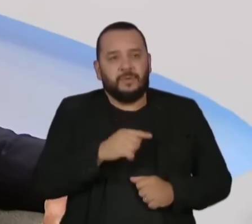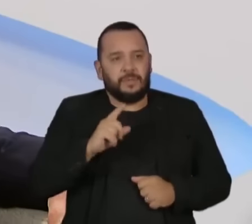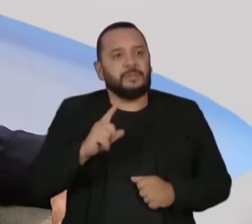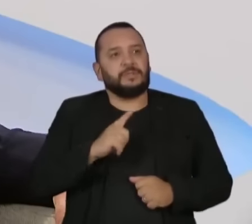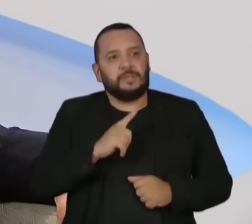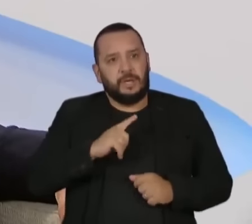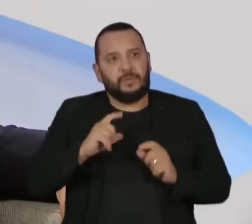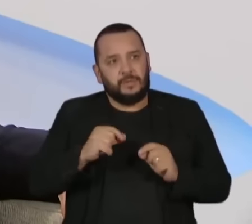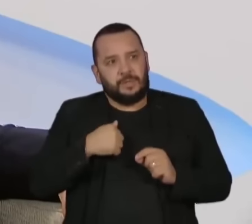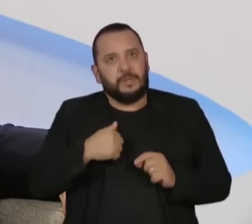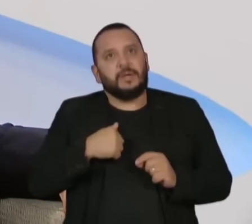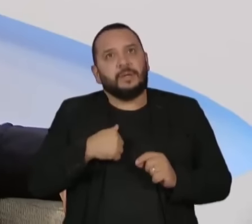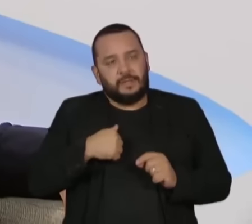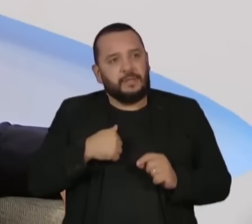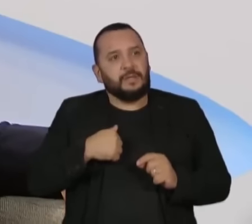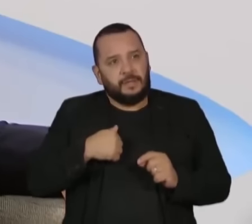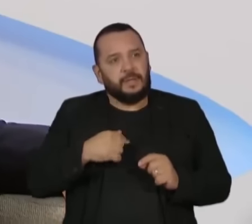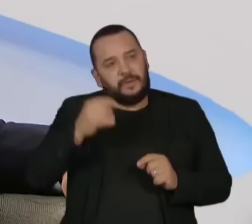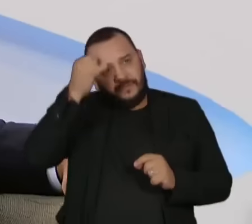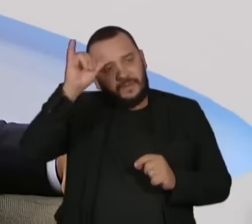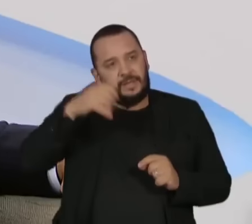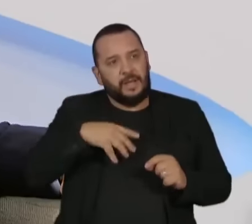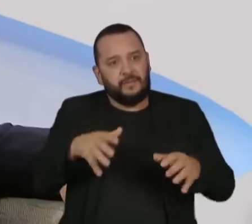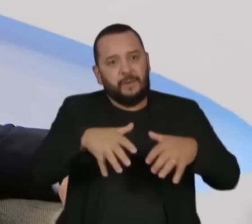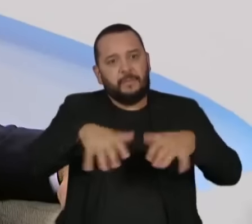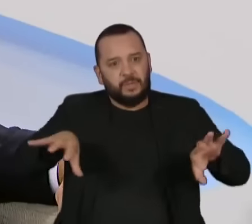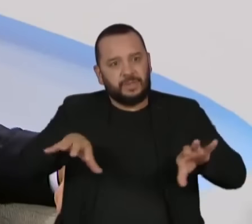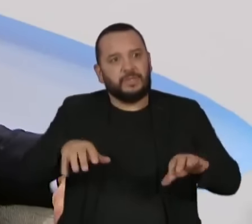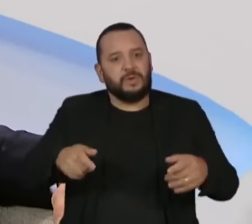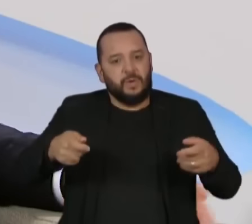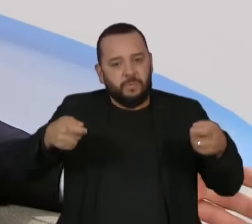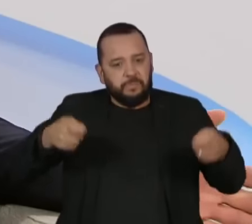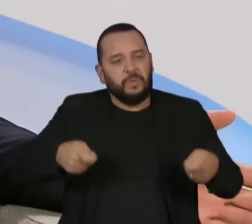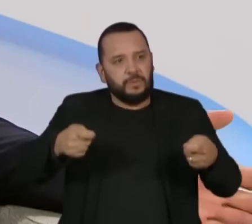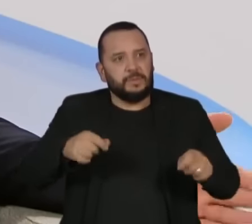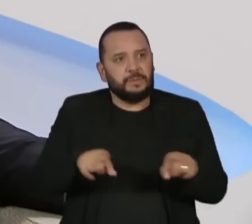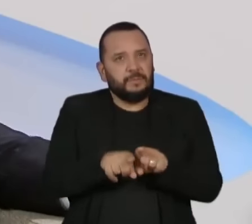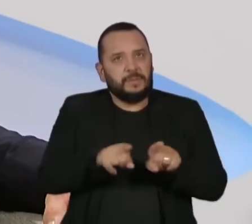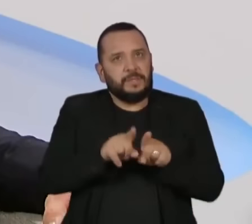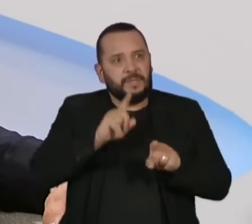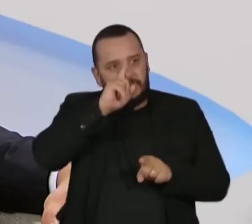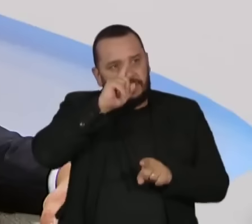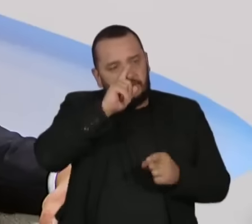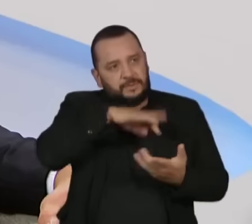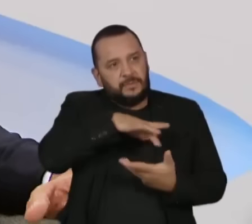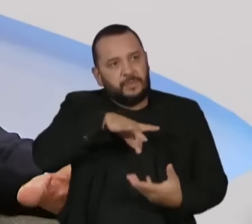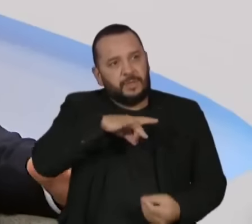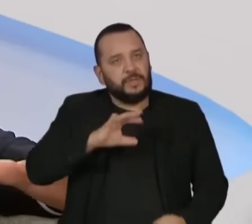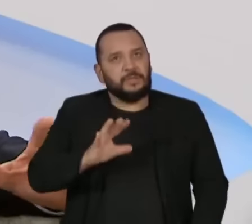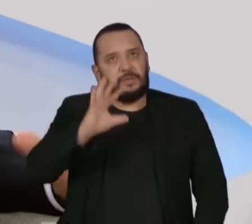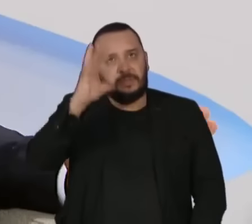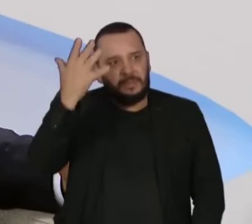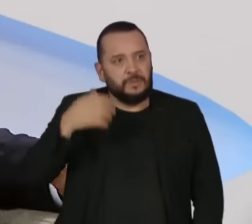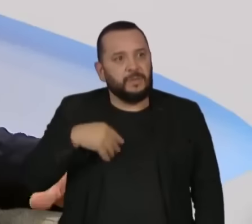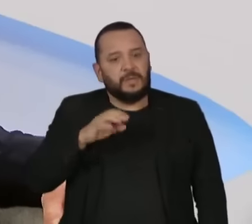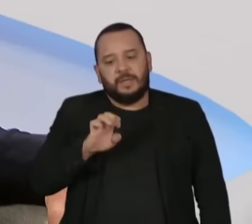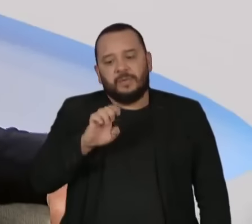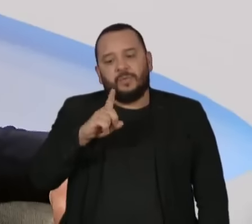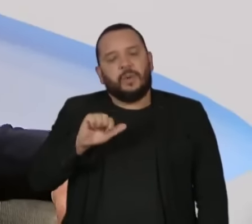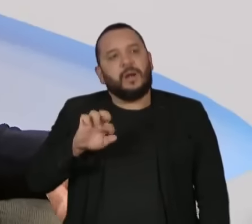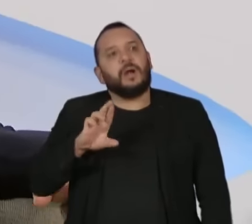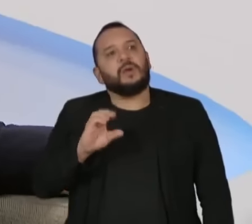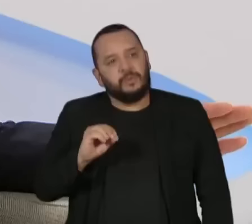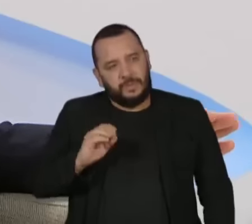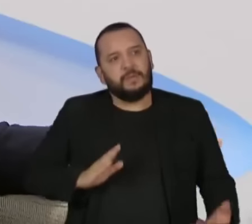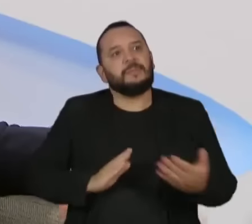de uma polarização excessiva, e principalmente com o risco democrático que nós vivemos. Então, Eduardo Campos teria sido presidente